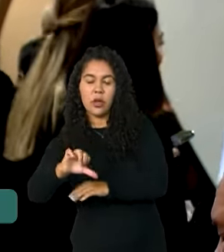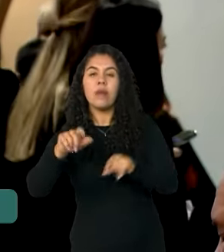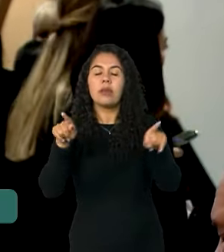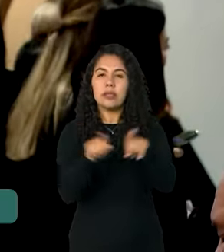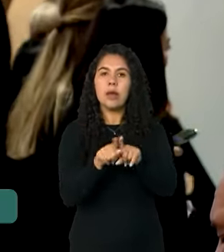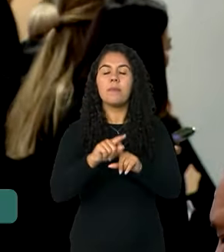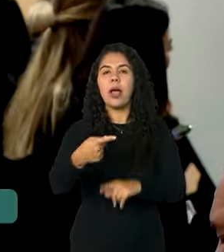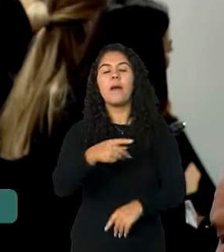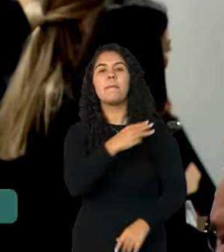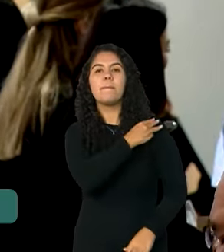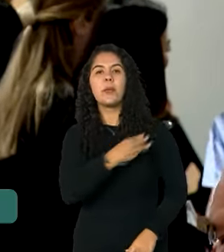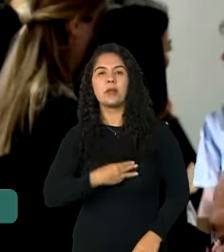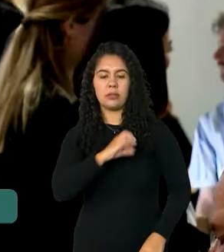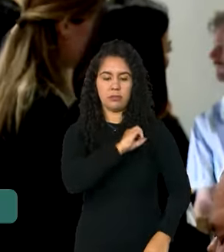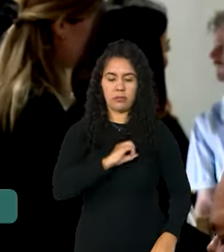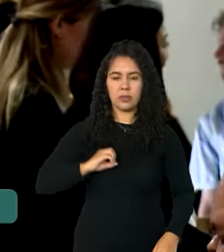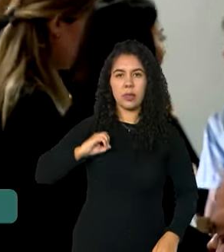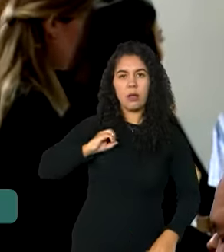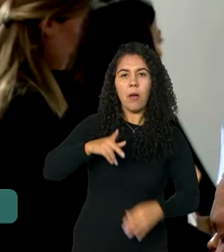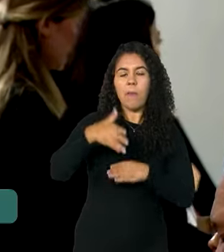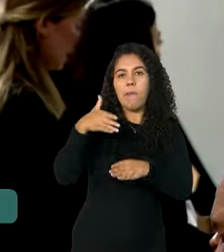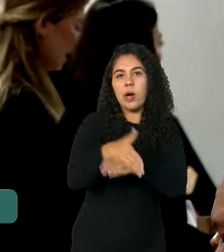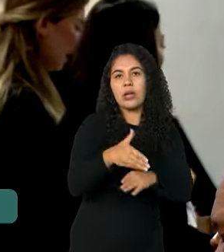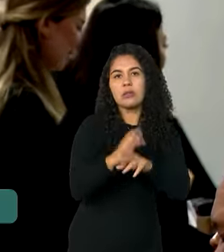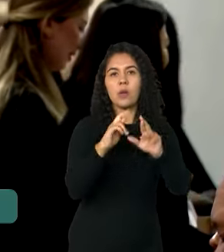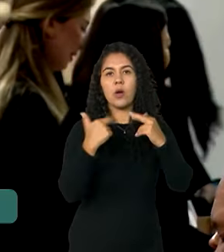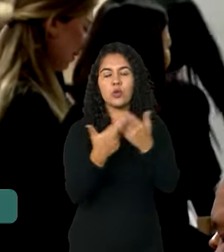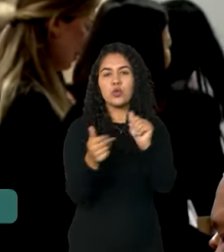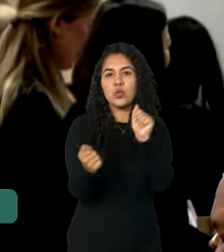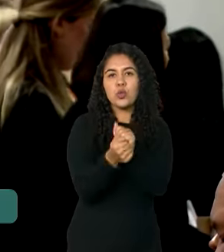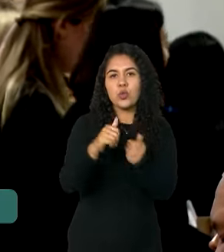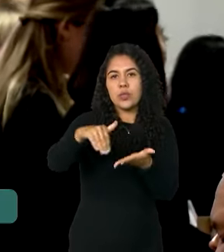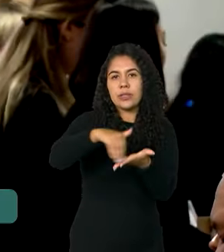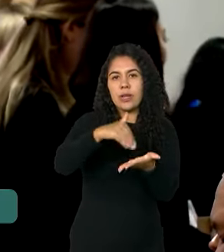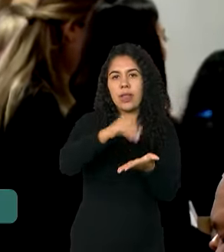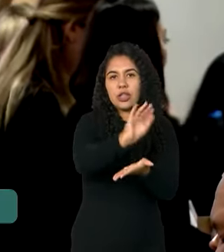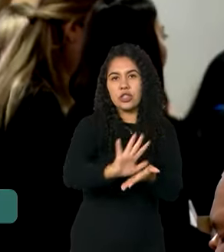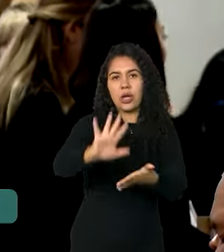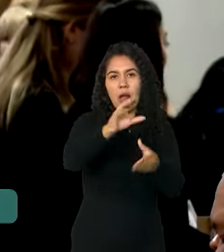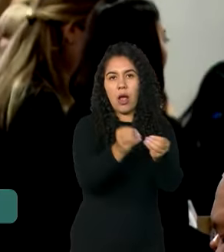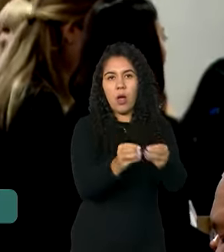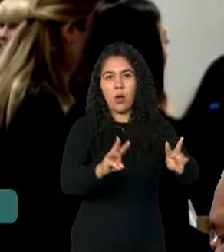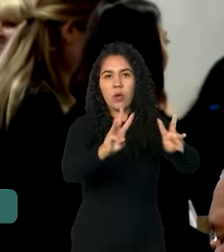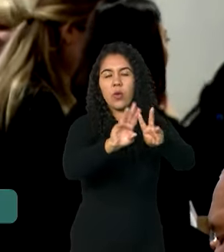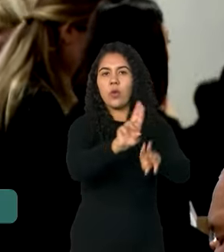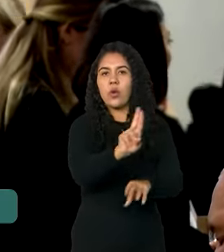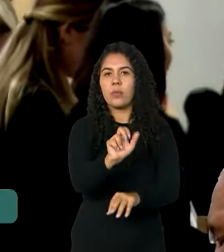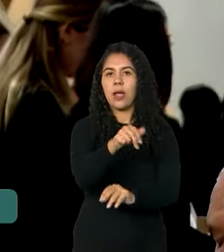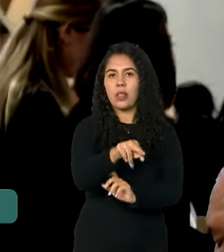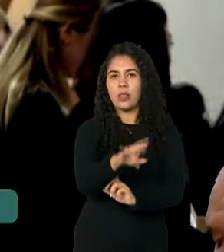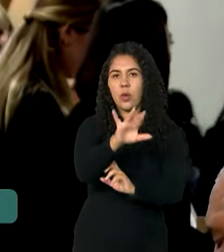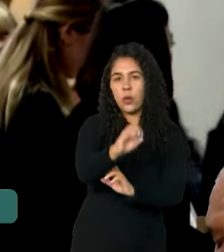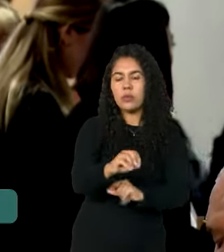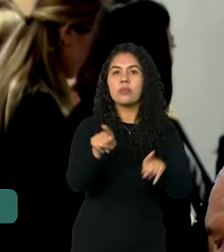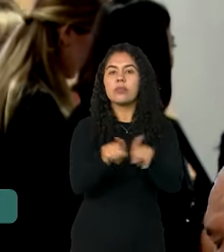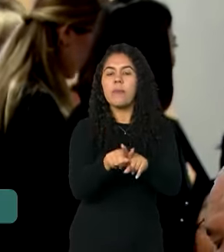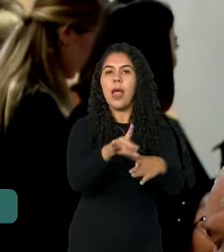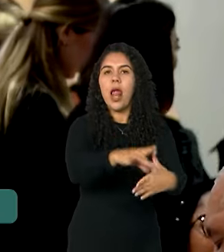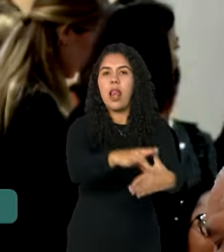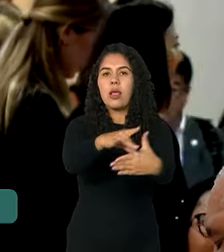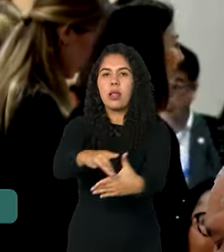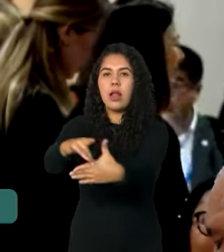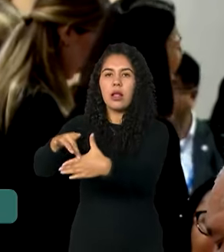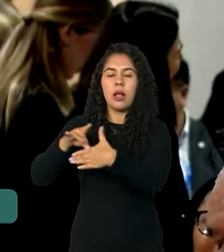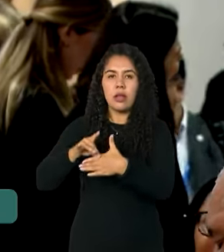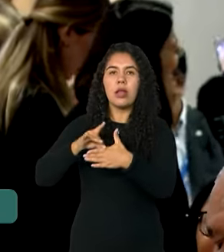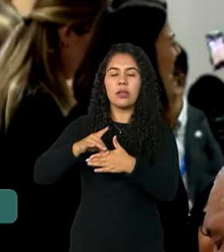Silva, participaram de uma reunião com o secretário-geral da ONU, António Guterres, e outros líderes mundiais.